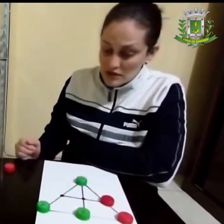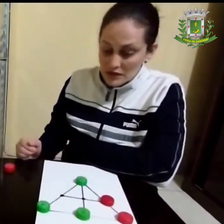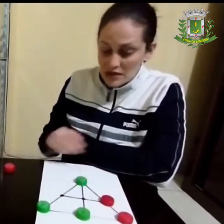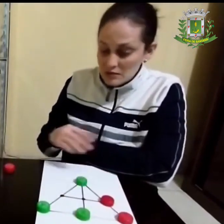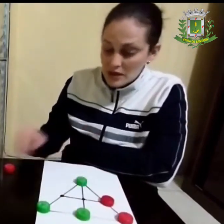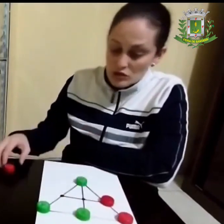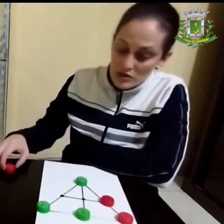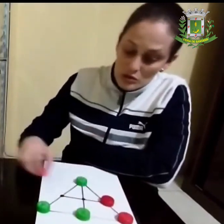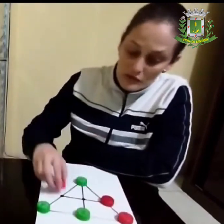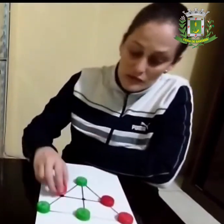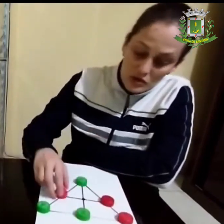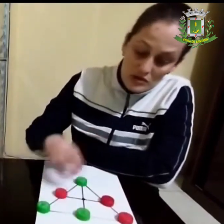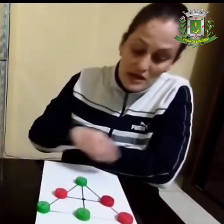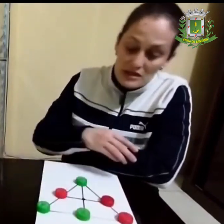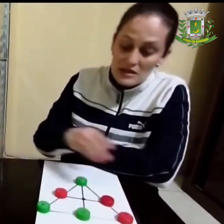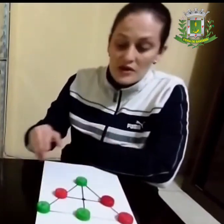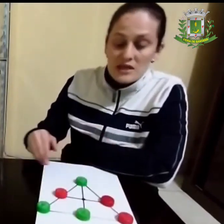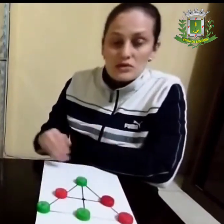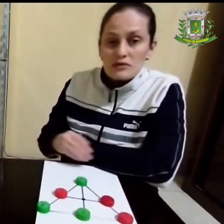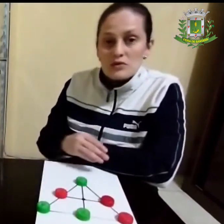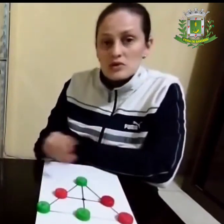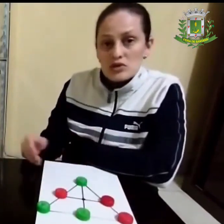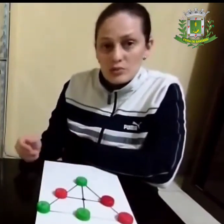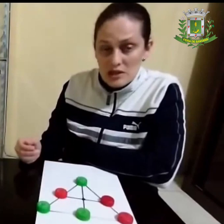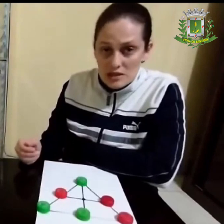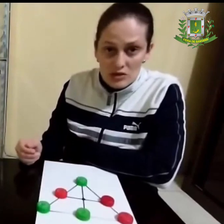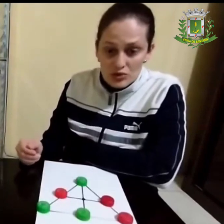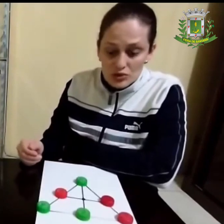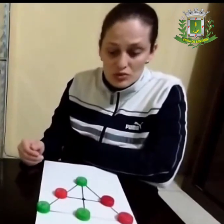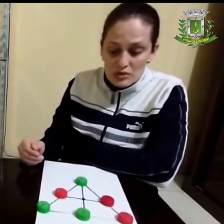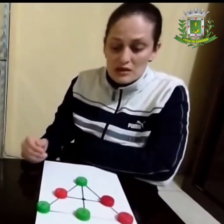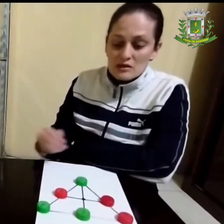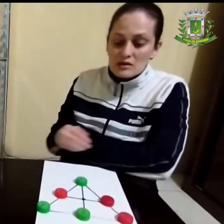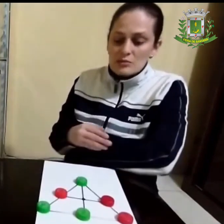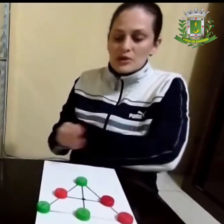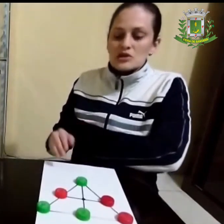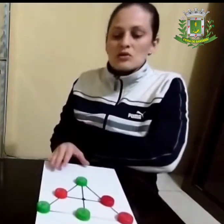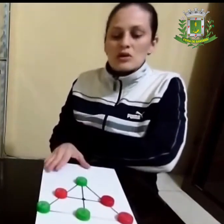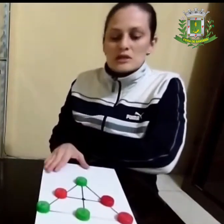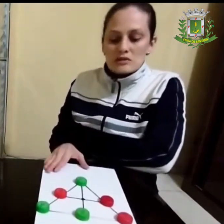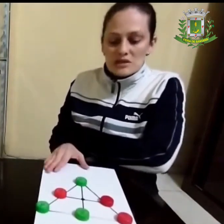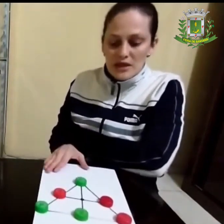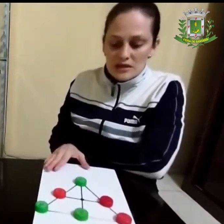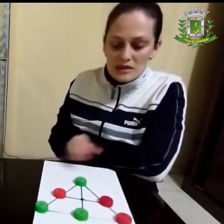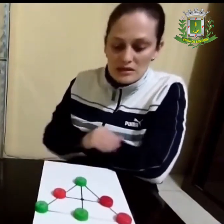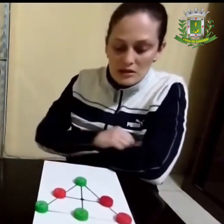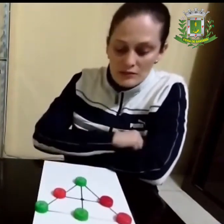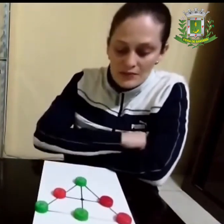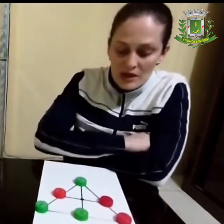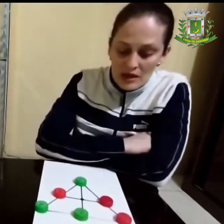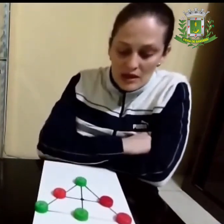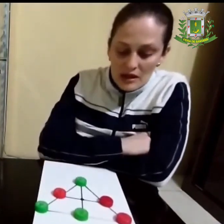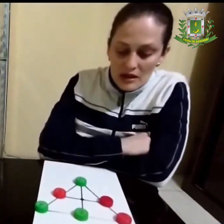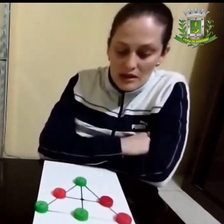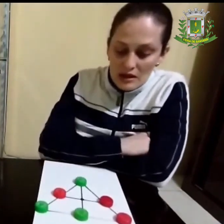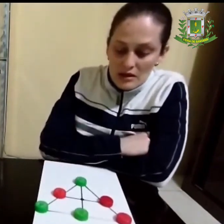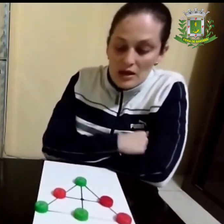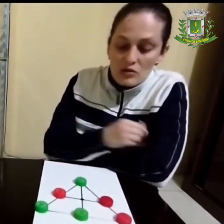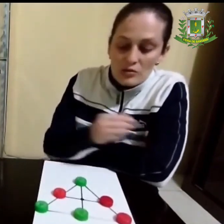Pra vocês verificarem mais ou menos como funciona. Existem várias configurações pra iniciar o jogo, tá? Depende da colocação das peças. Então,